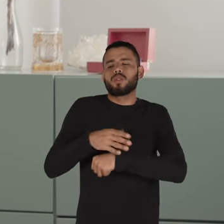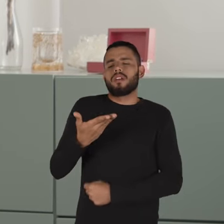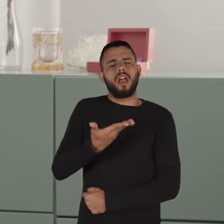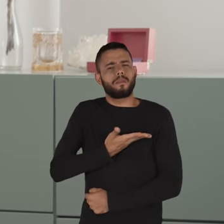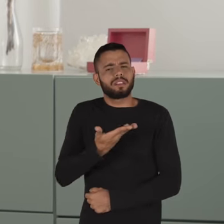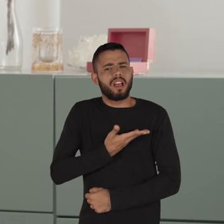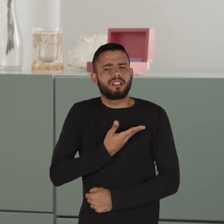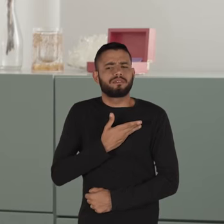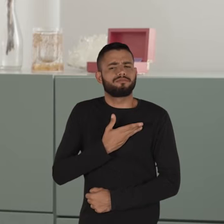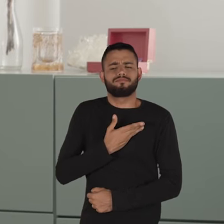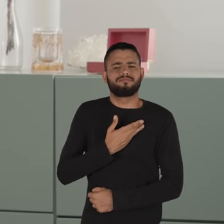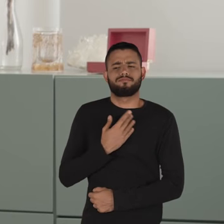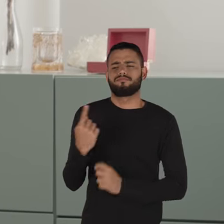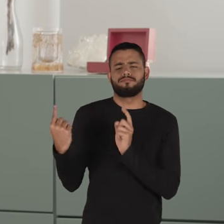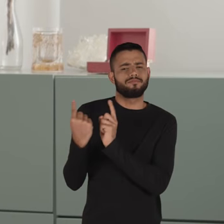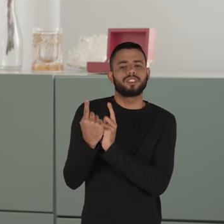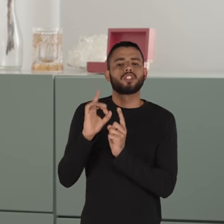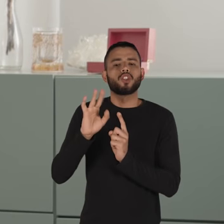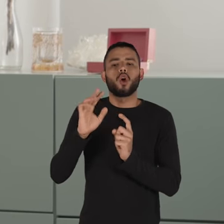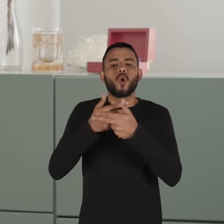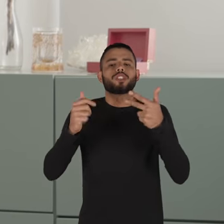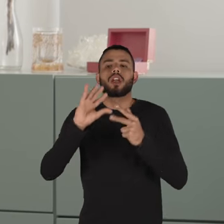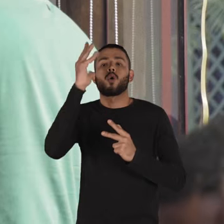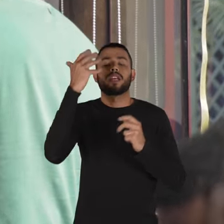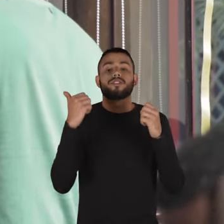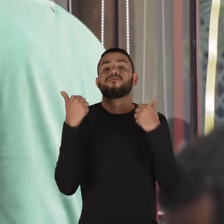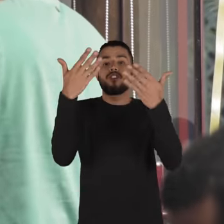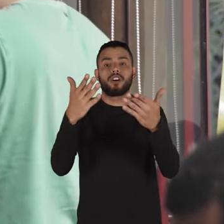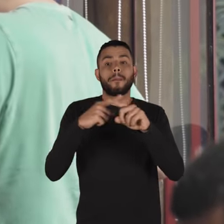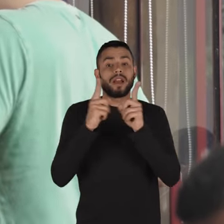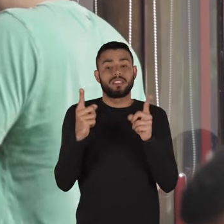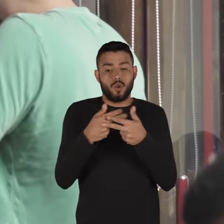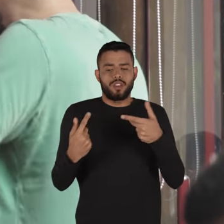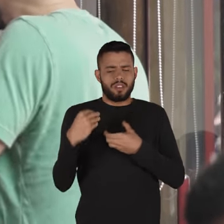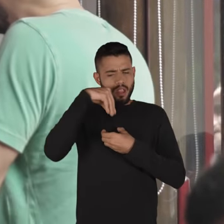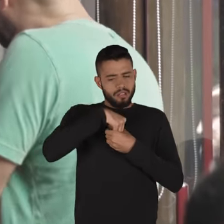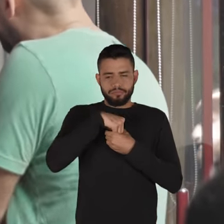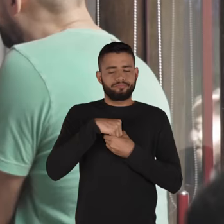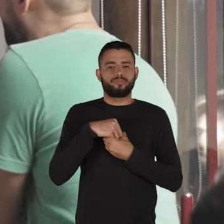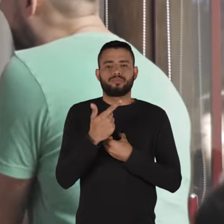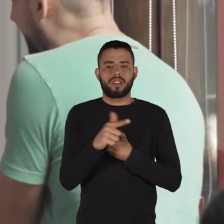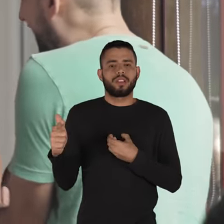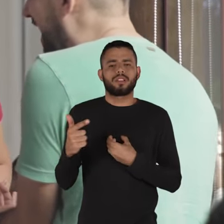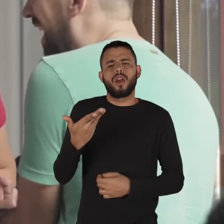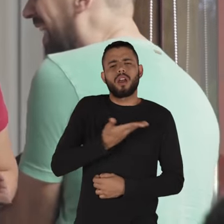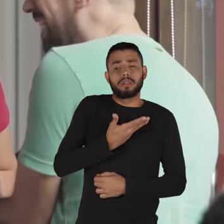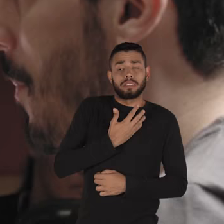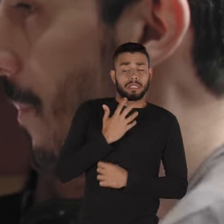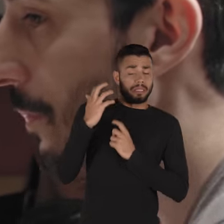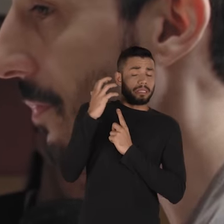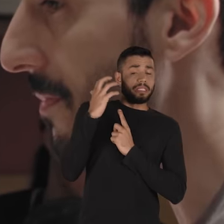broderagem e de amizade para coisas do lado de fora, e não para coisas do lado de dentro. A broderagem tóxica e a broderagem